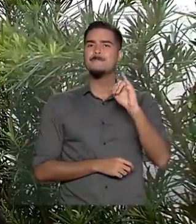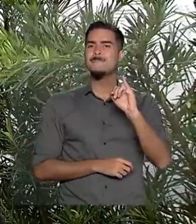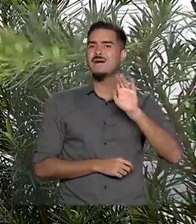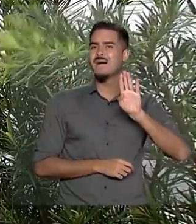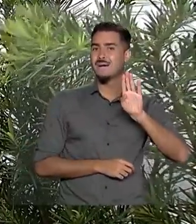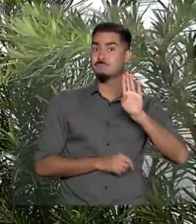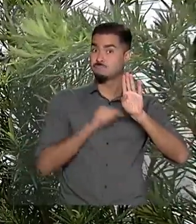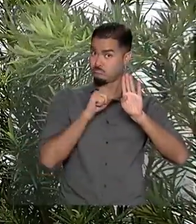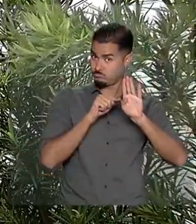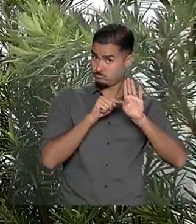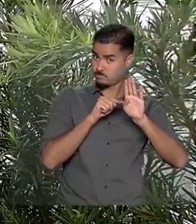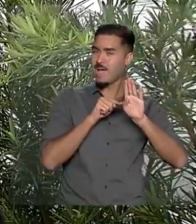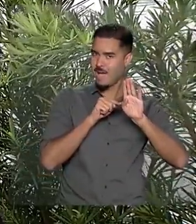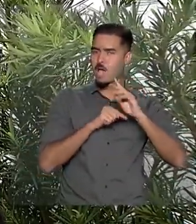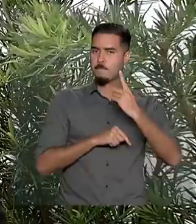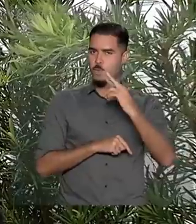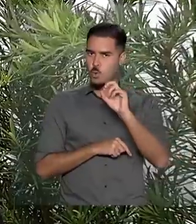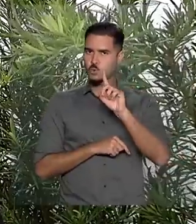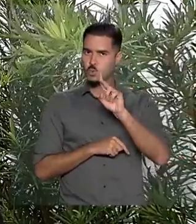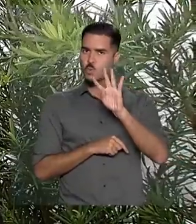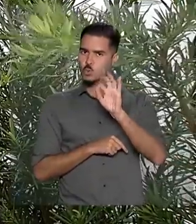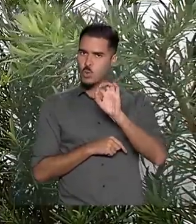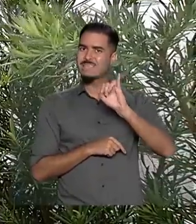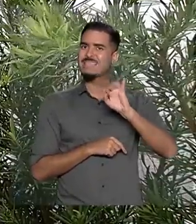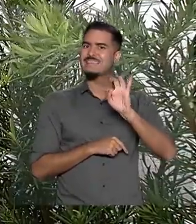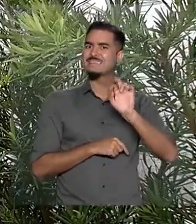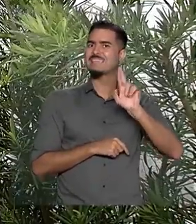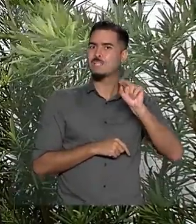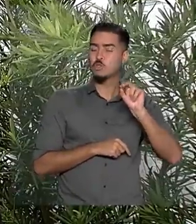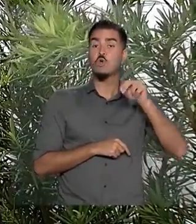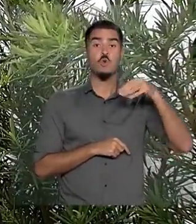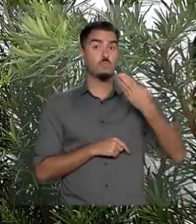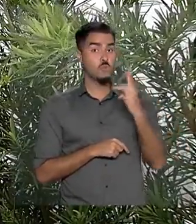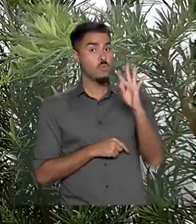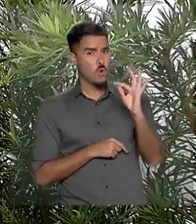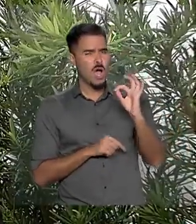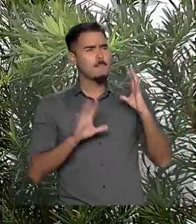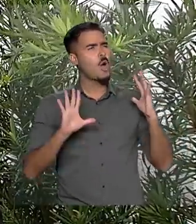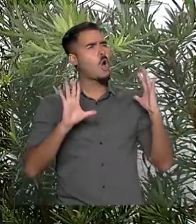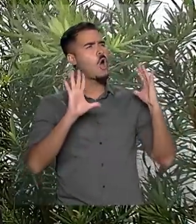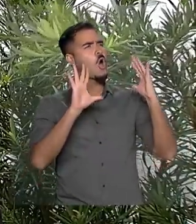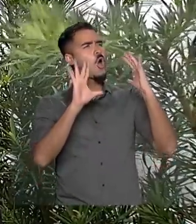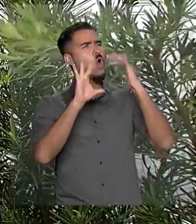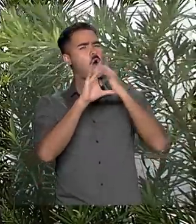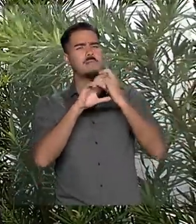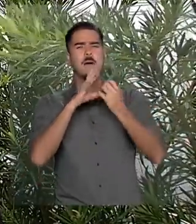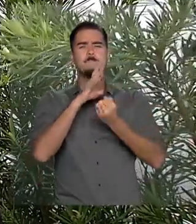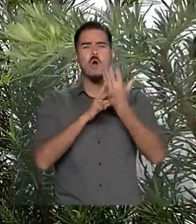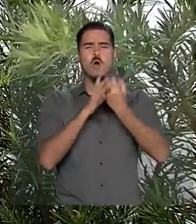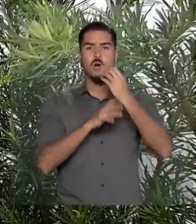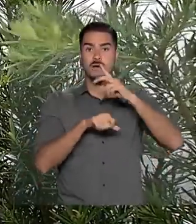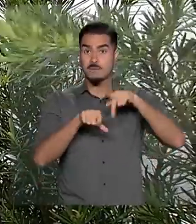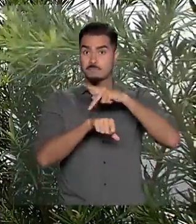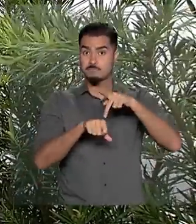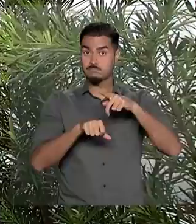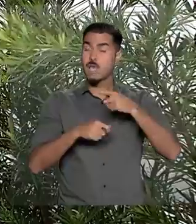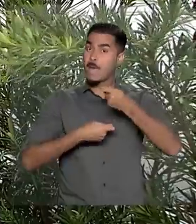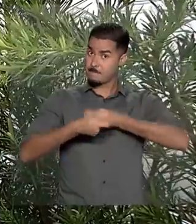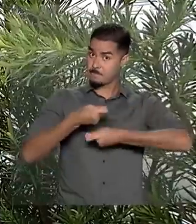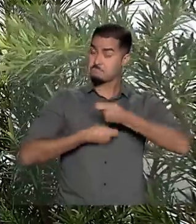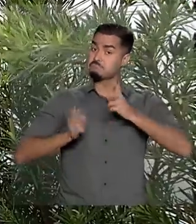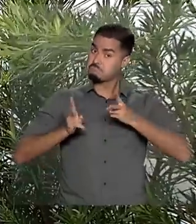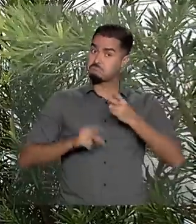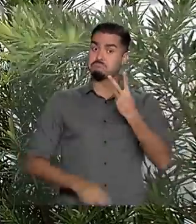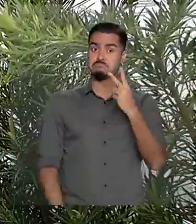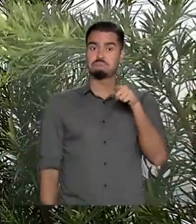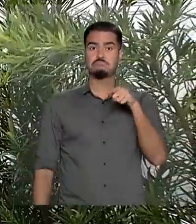bruto, o PIB, que é a soma de todas as riquezas produzidas pelo país, o mercado financeiro manteve a previsão